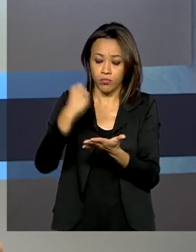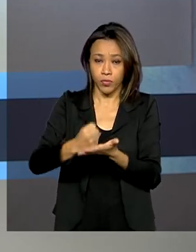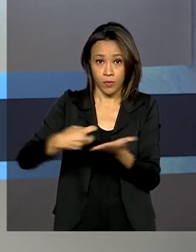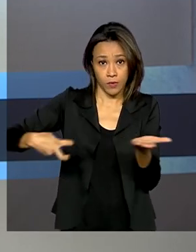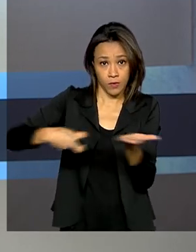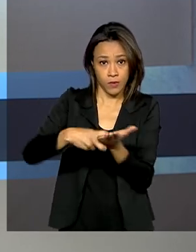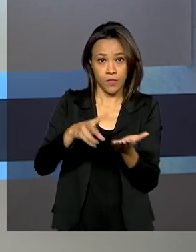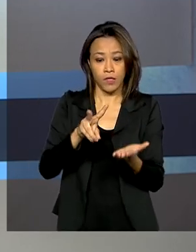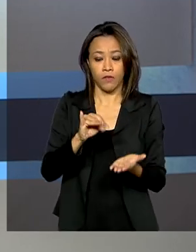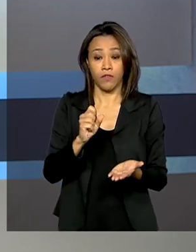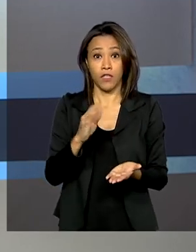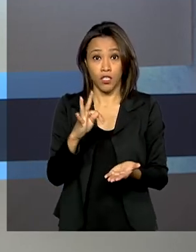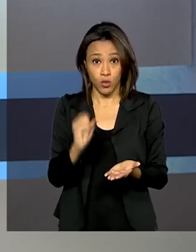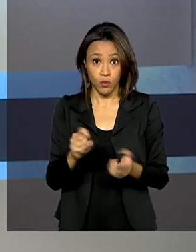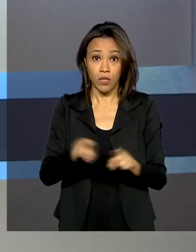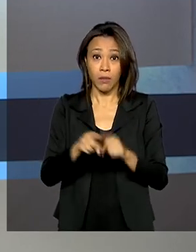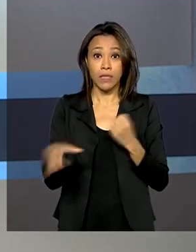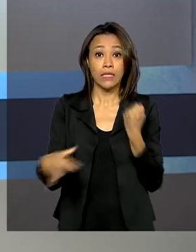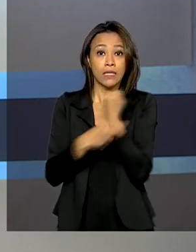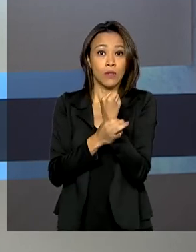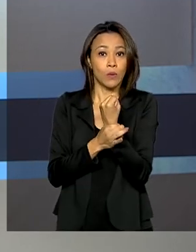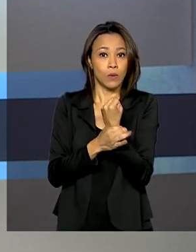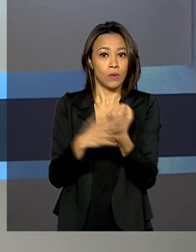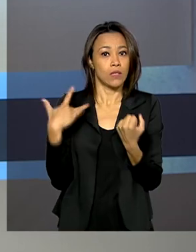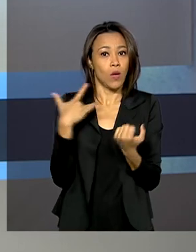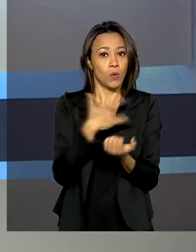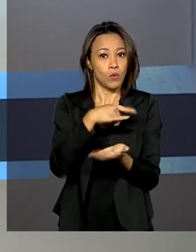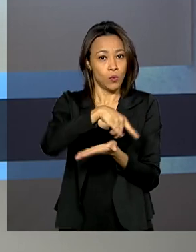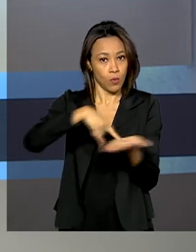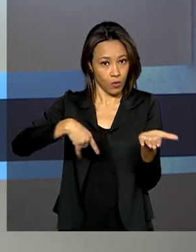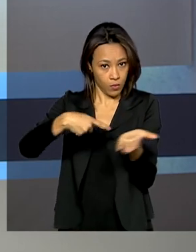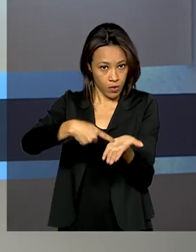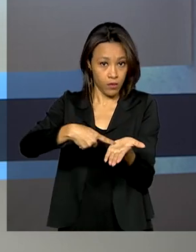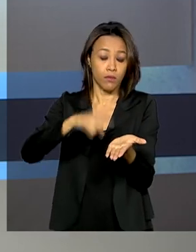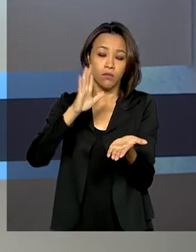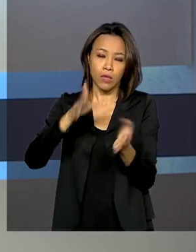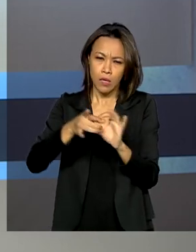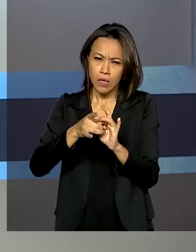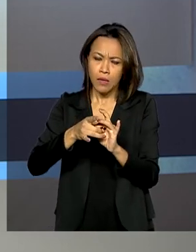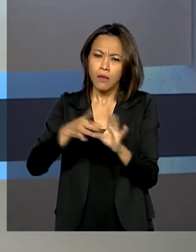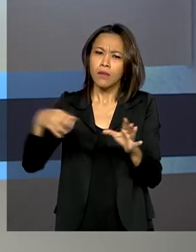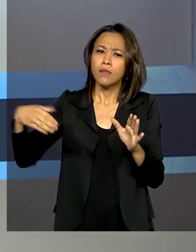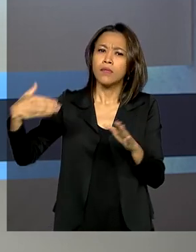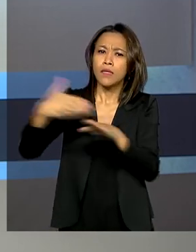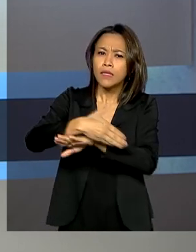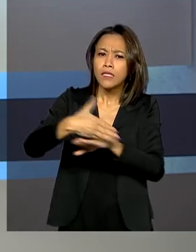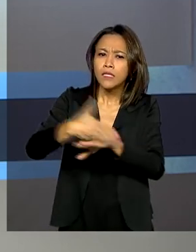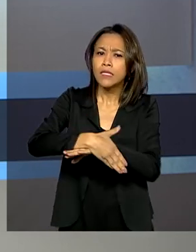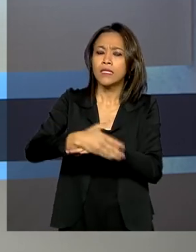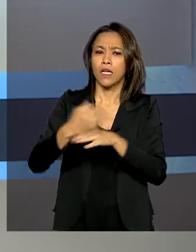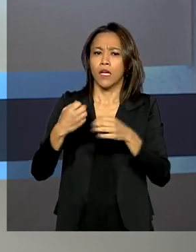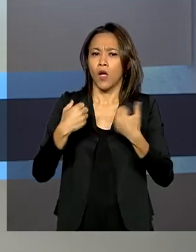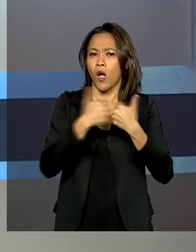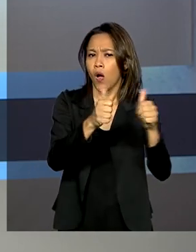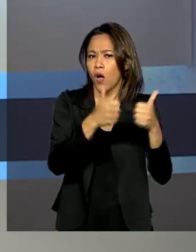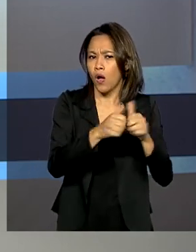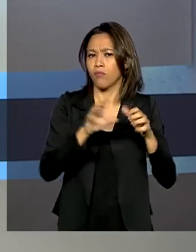comprovante de seguro-saúde. Está mantida a restrição para a entrada de estrangeiros por rodovias e transporte aquaviário.